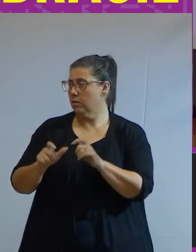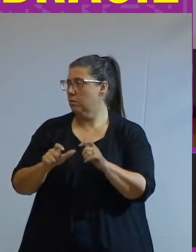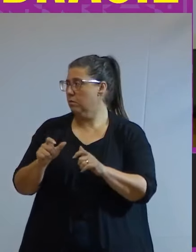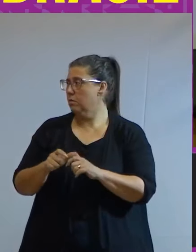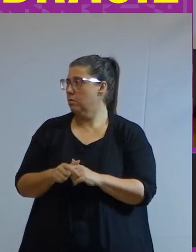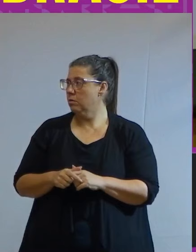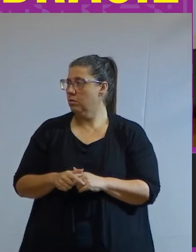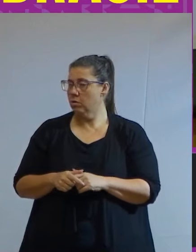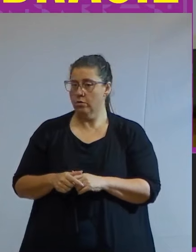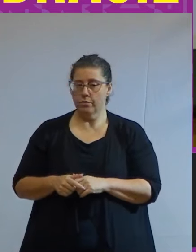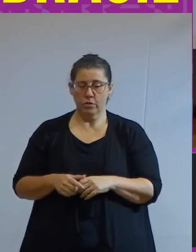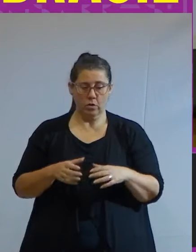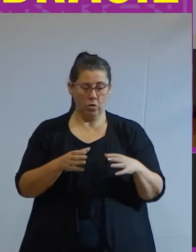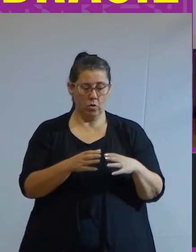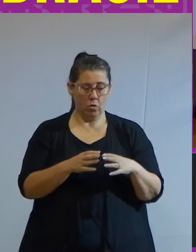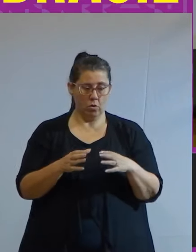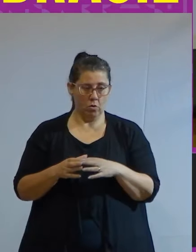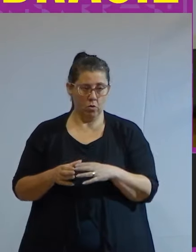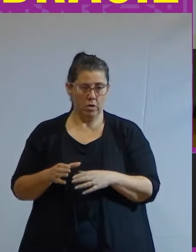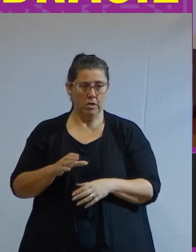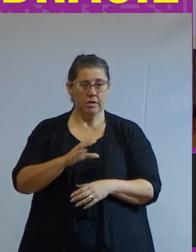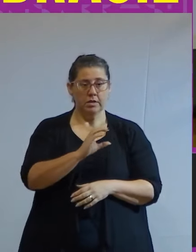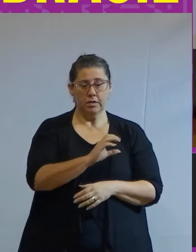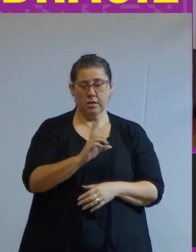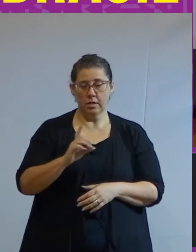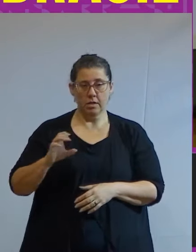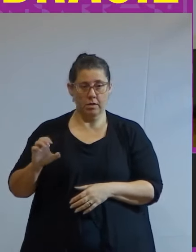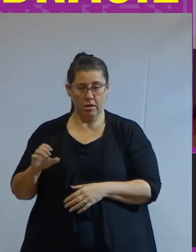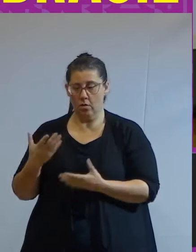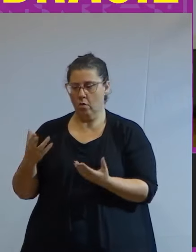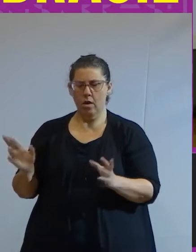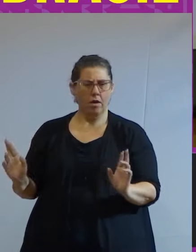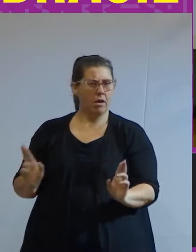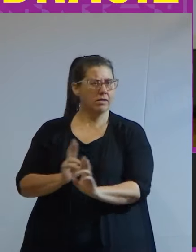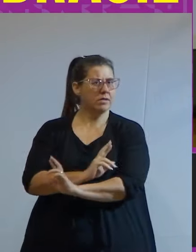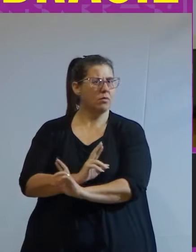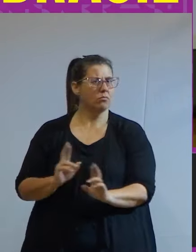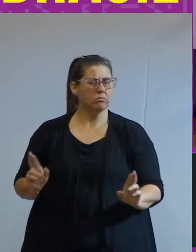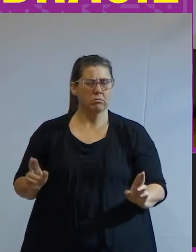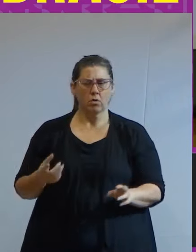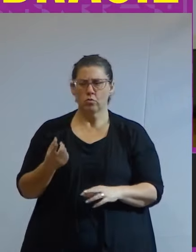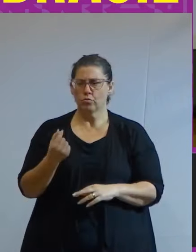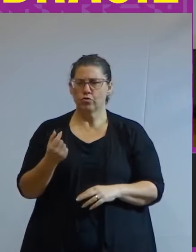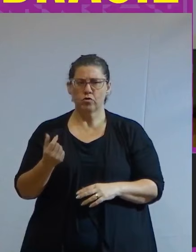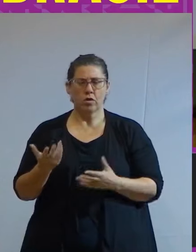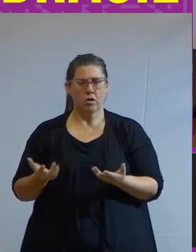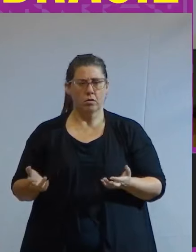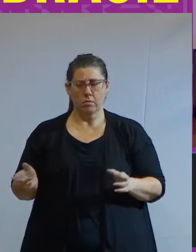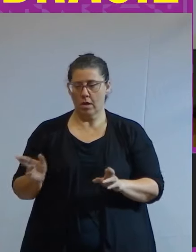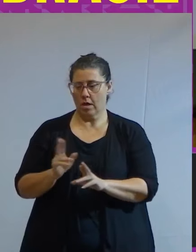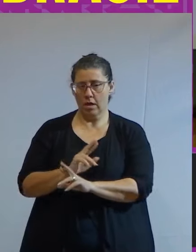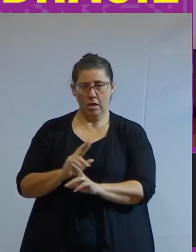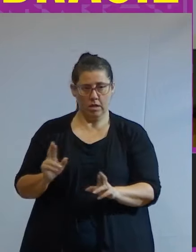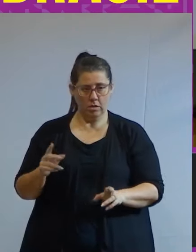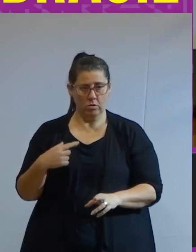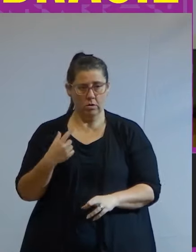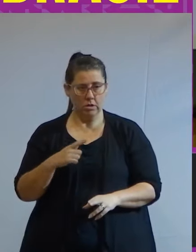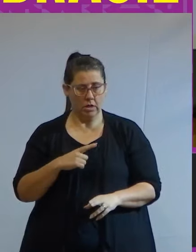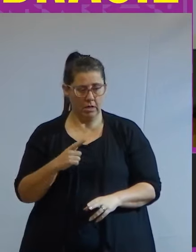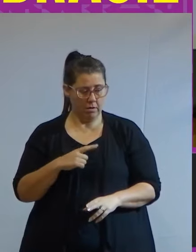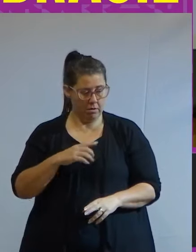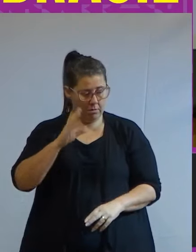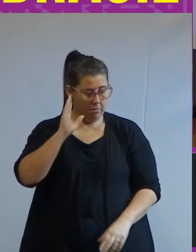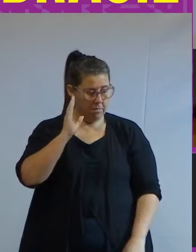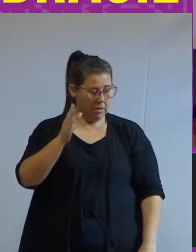as classes C, D e E sobre como elas se relacionam com o dinheiro porque a relação com o dinheiro que passamos principalmente